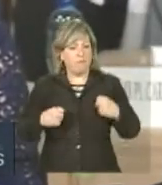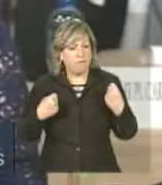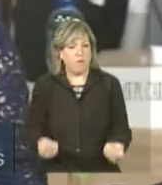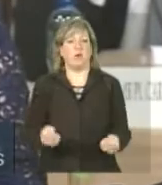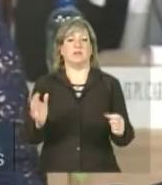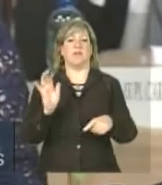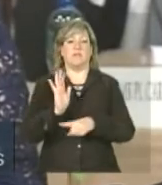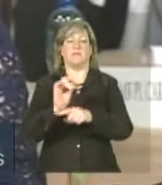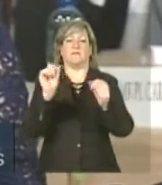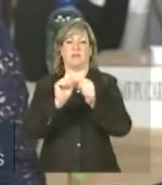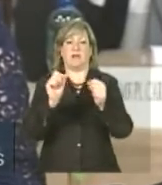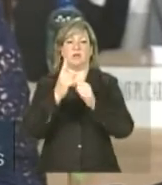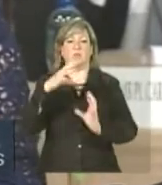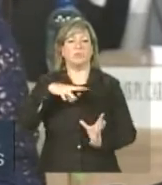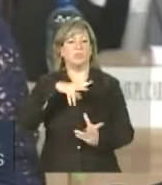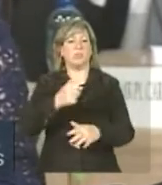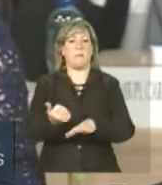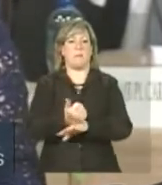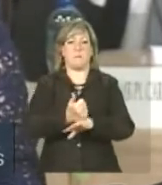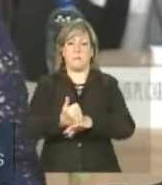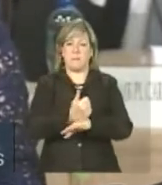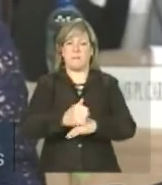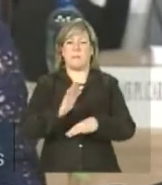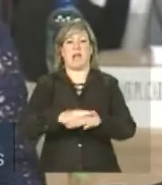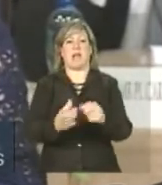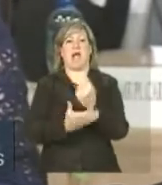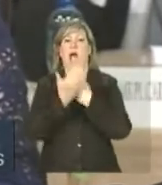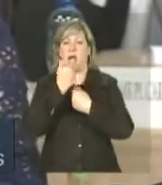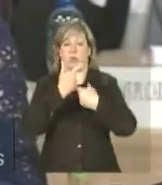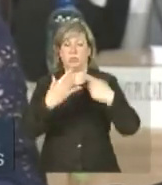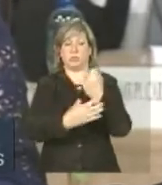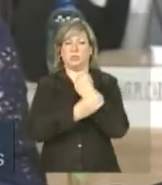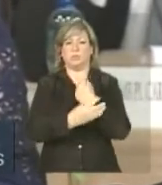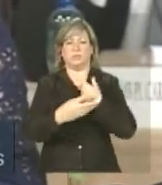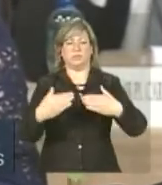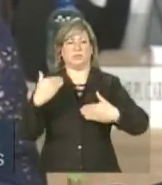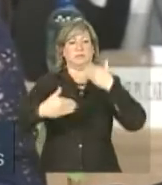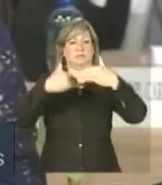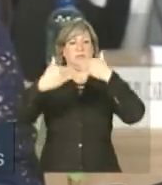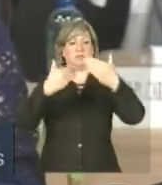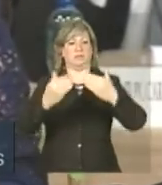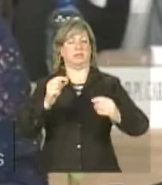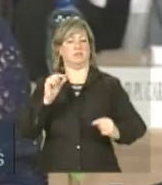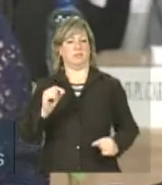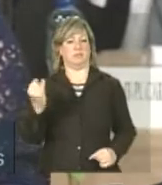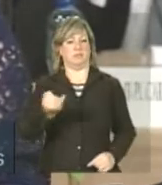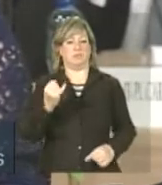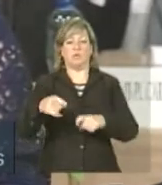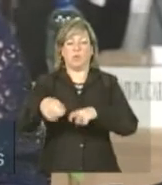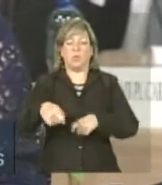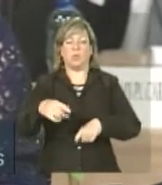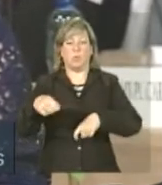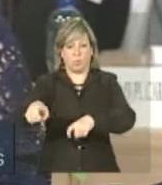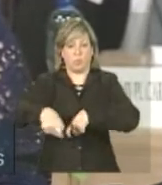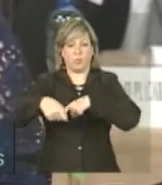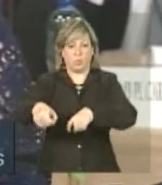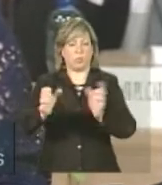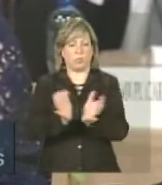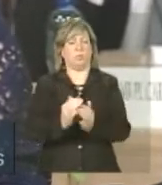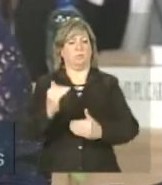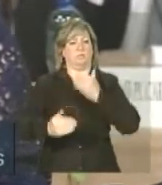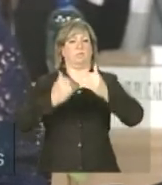construção de um mundo com maior segurança alimentar e desenvolvimento rural. Entre nós